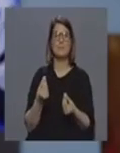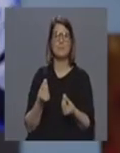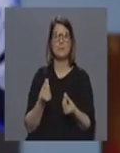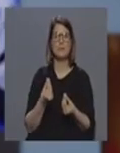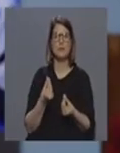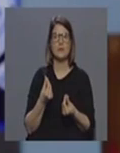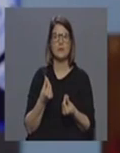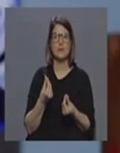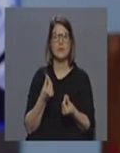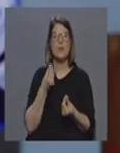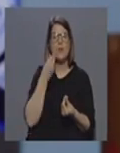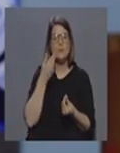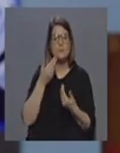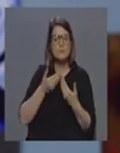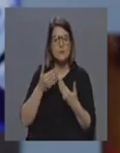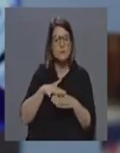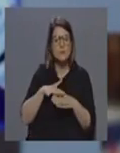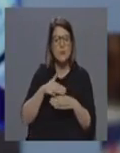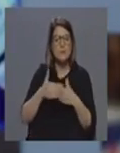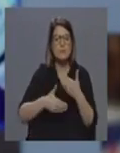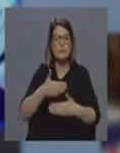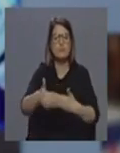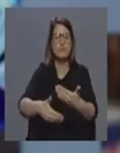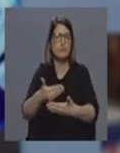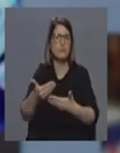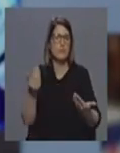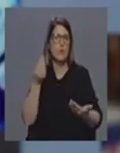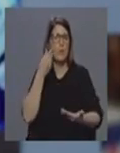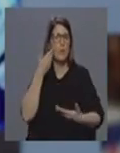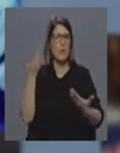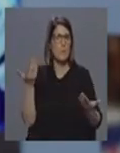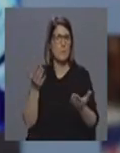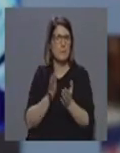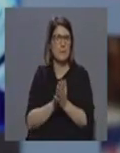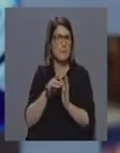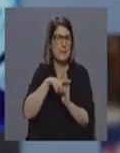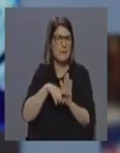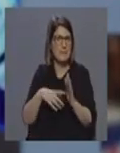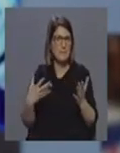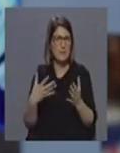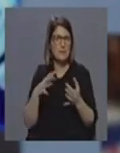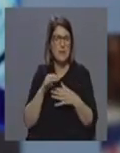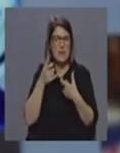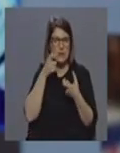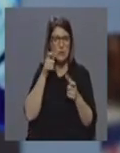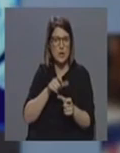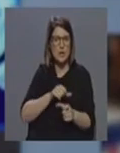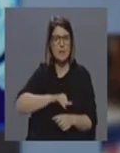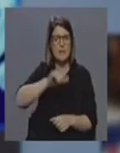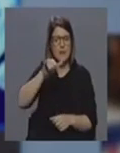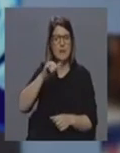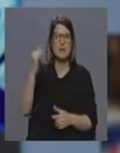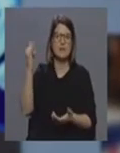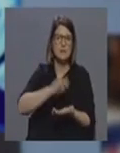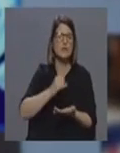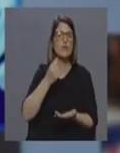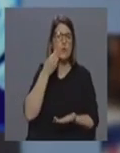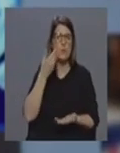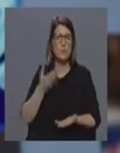é que se está a decorrer esta situação? como é que se está a processar esta medida de controle das entradas e das saídas na região?